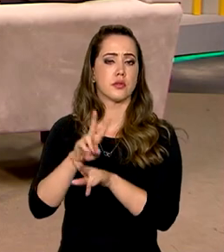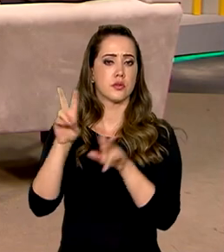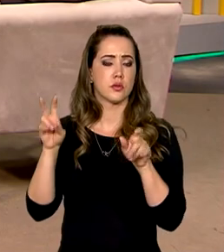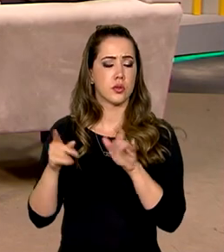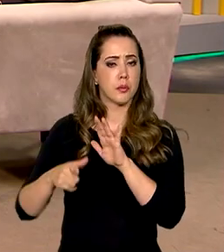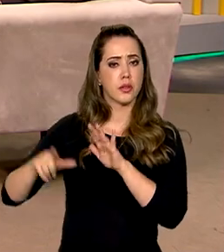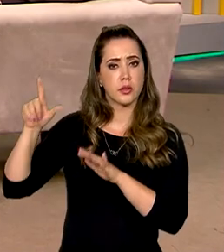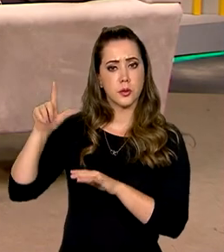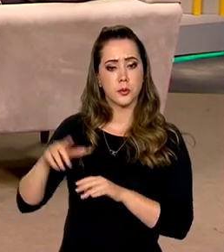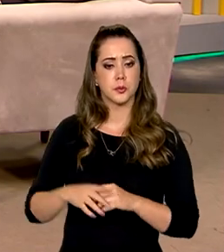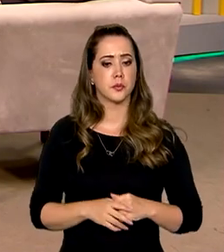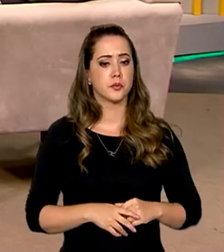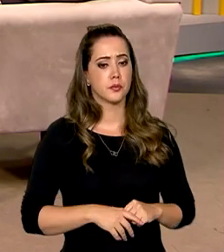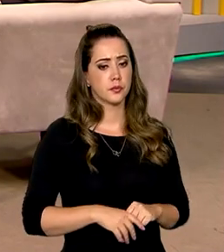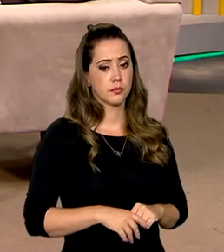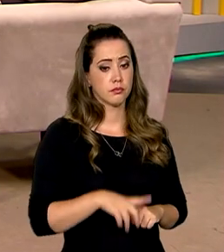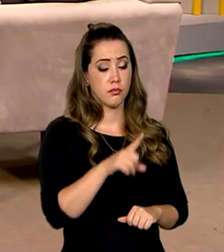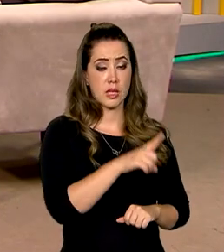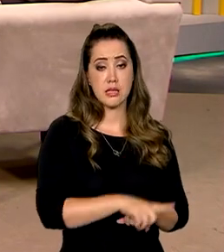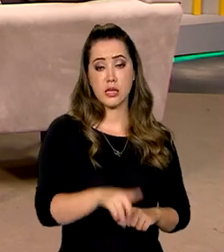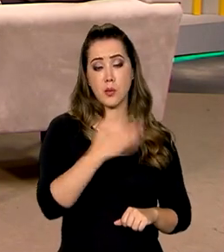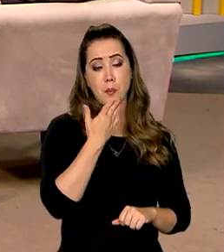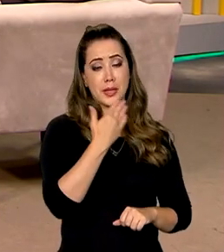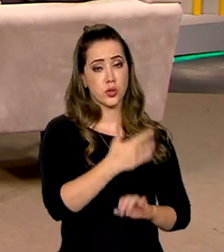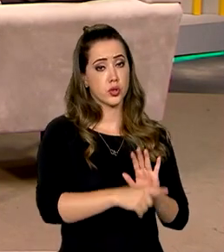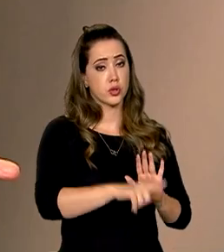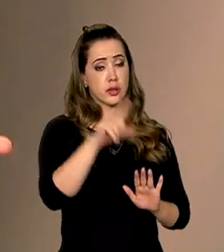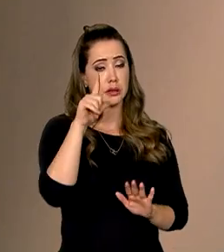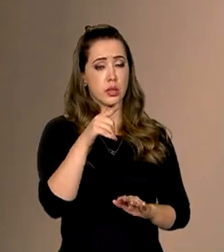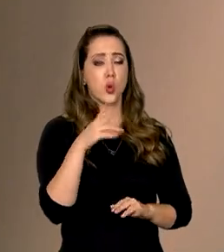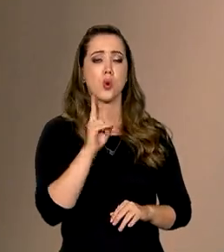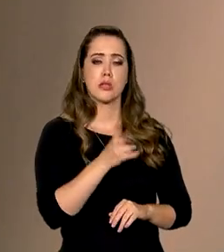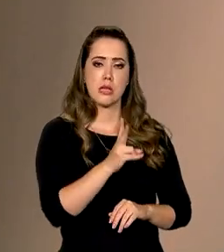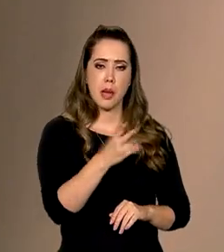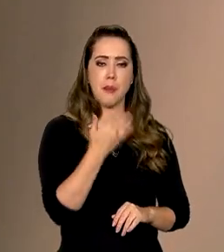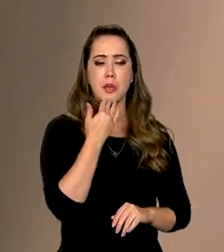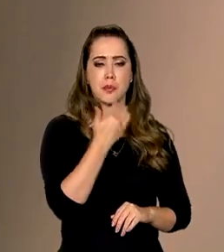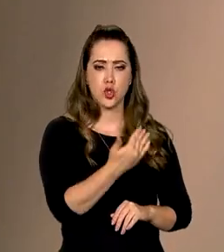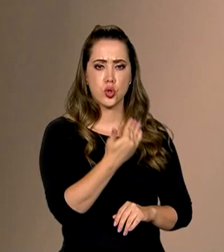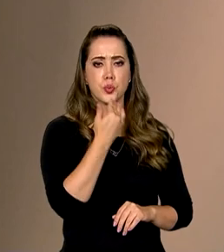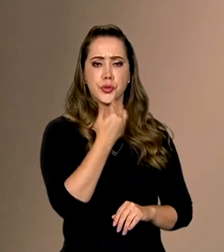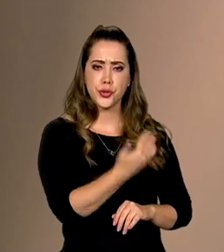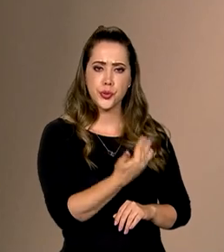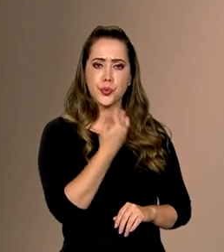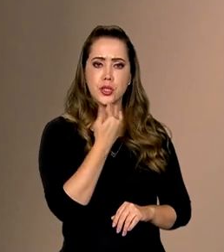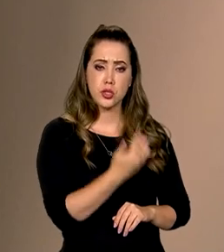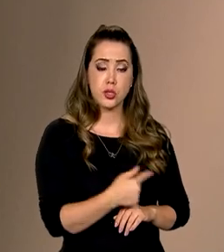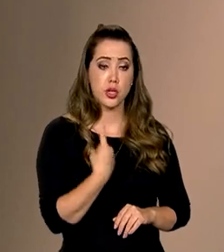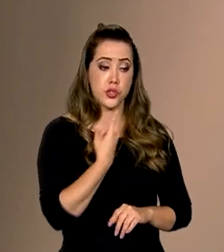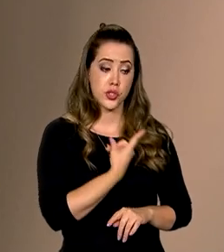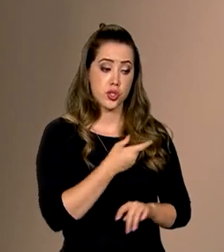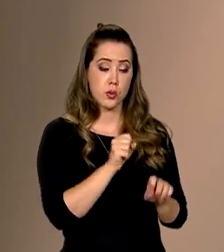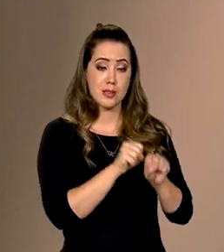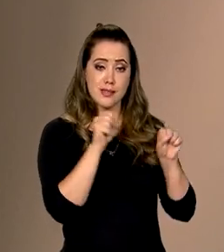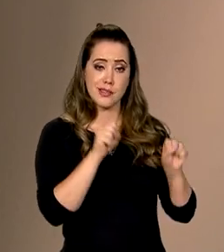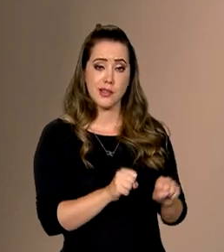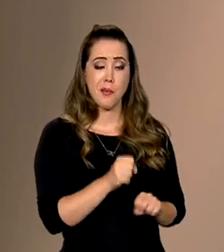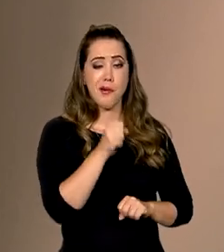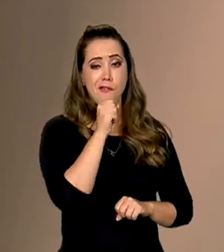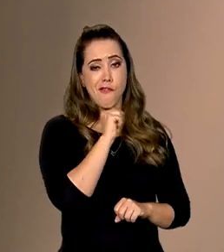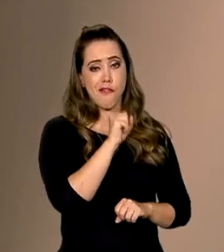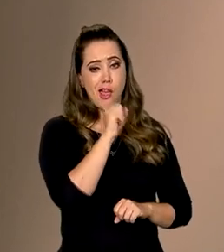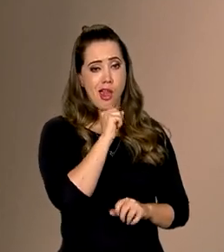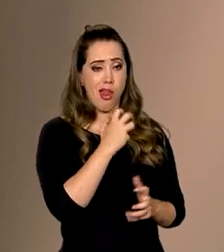sistema anterior? Essa era uma das grandes cobranças que nós recebíamos quando chegamos ao Ministério. Nós tínhamos um sistema obsoleto,